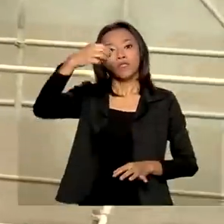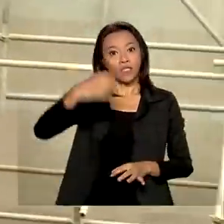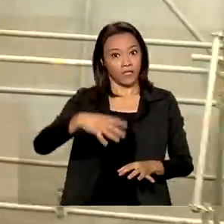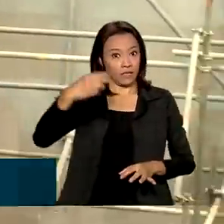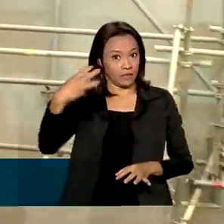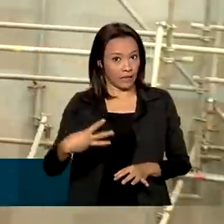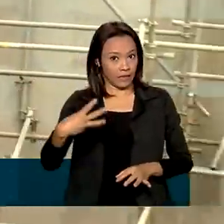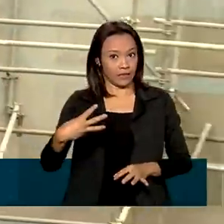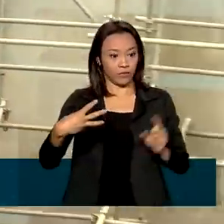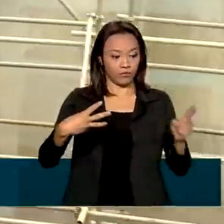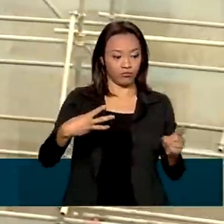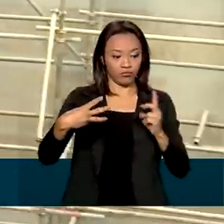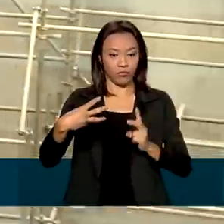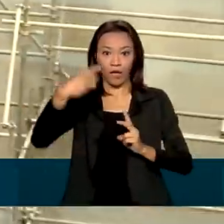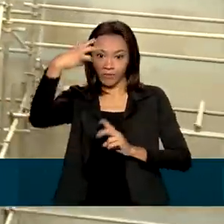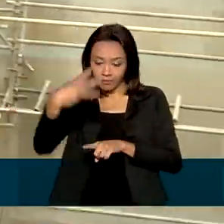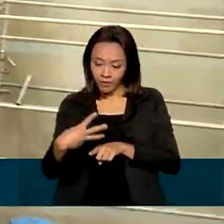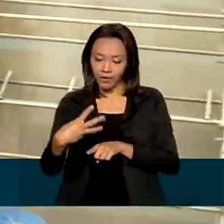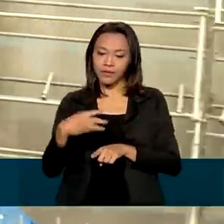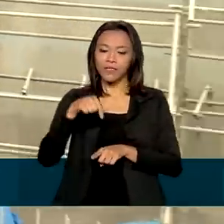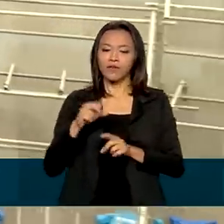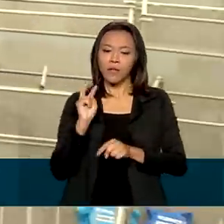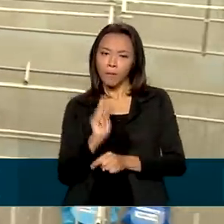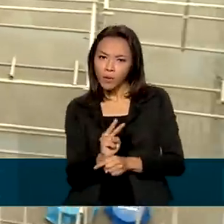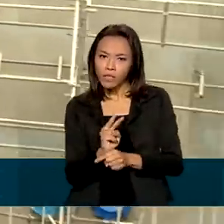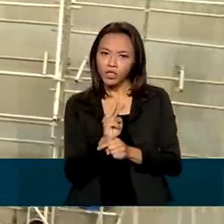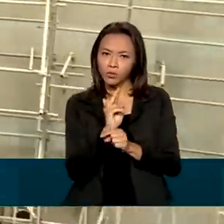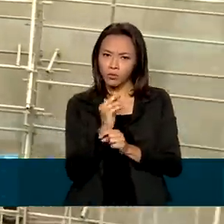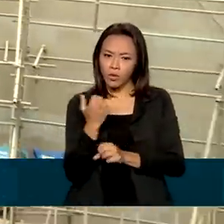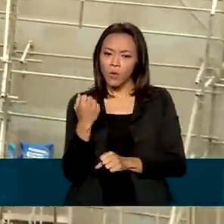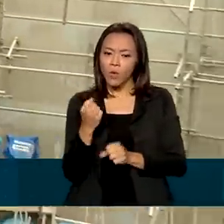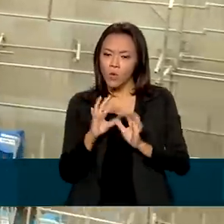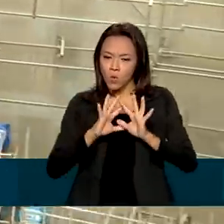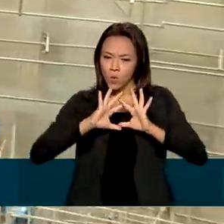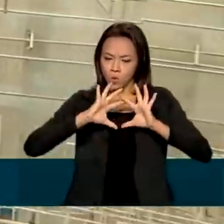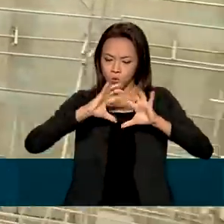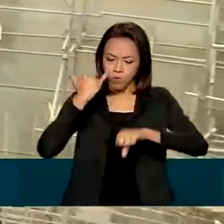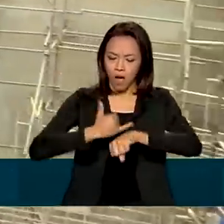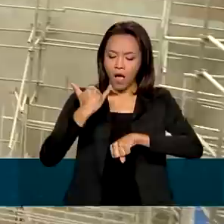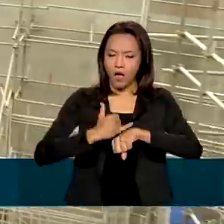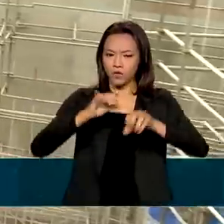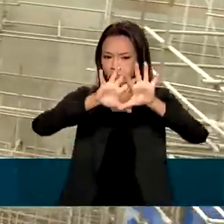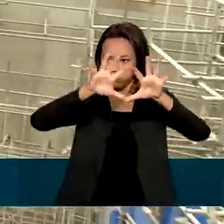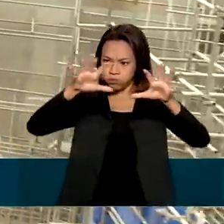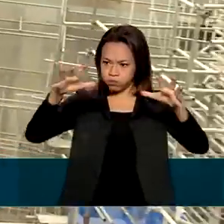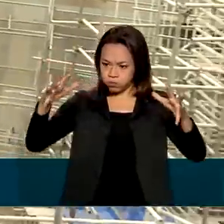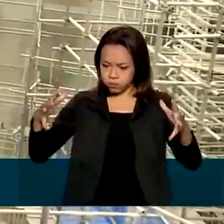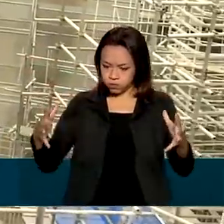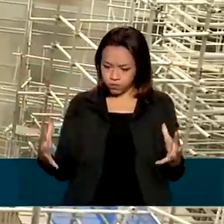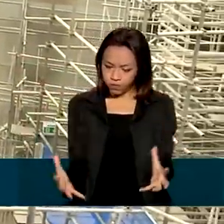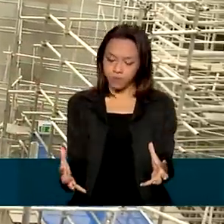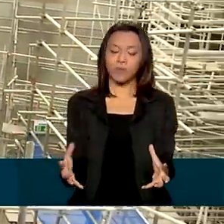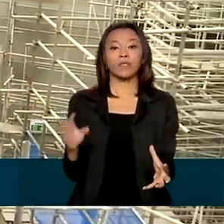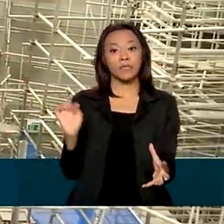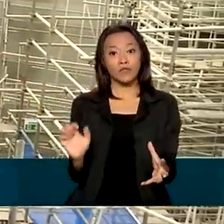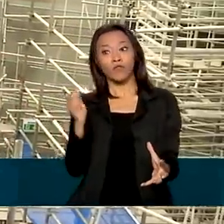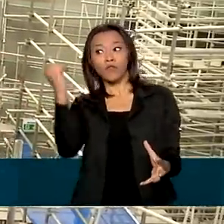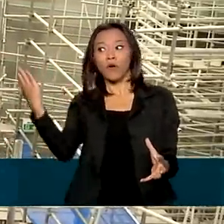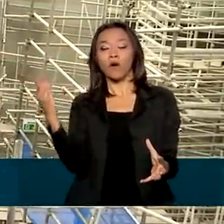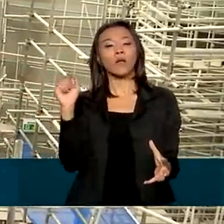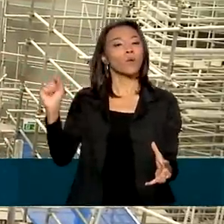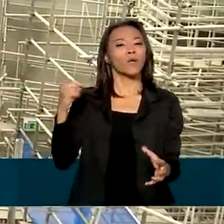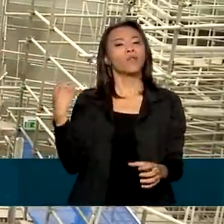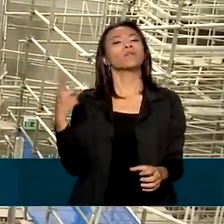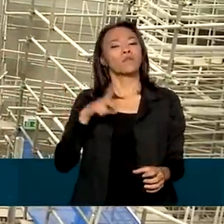de extrema segurança. Ele vai ficar protegido por uma esfera de aço que tem 56 metros de diâmetro. E lá do lado de fora